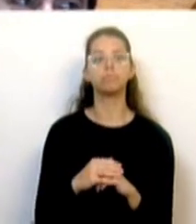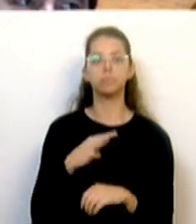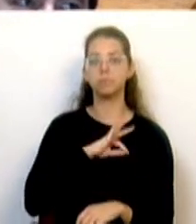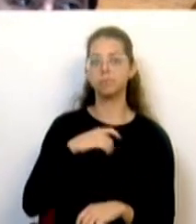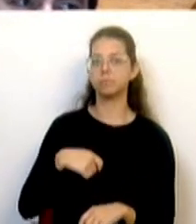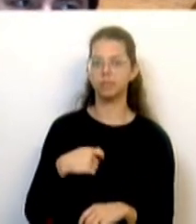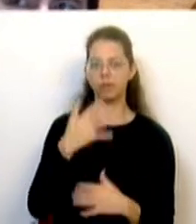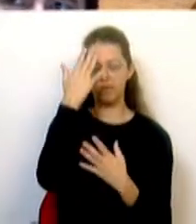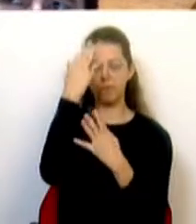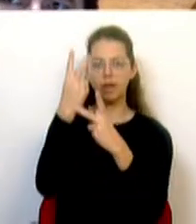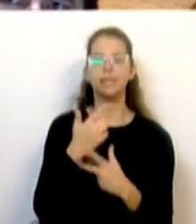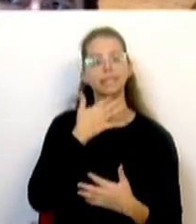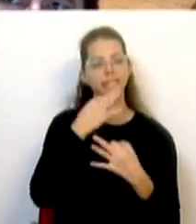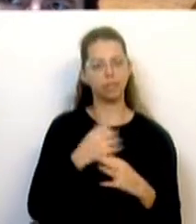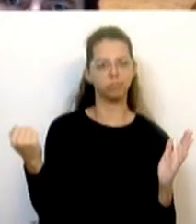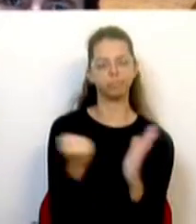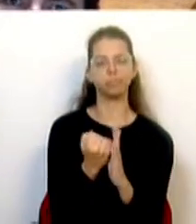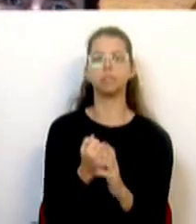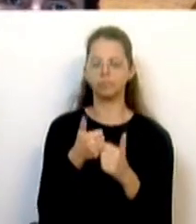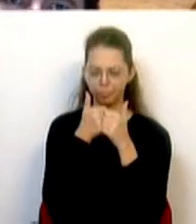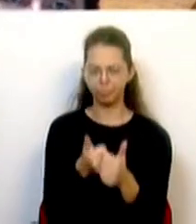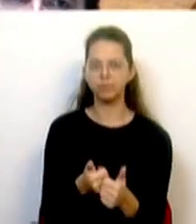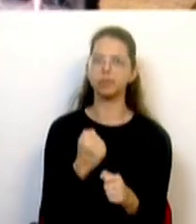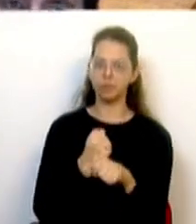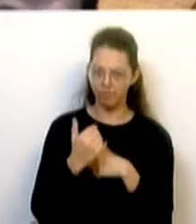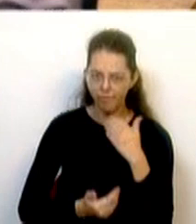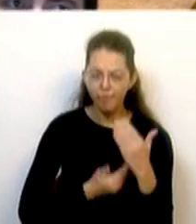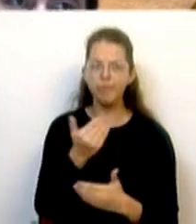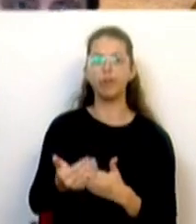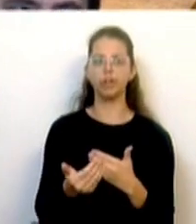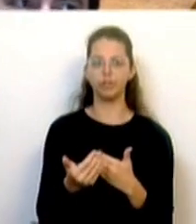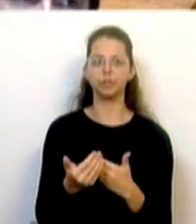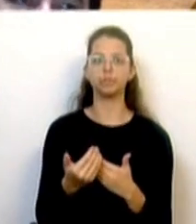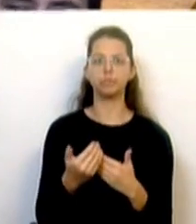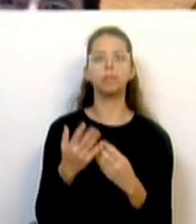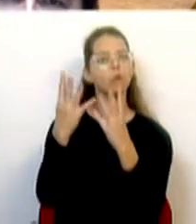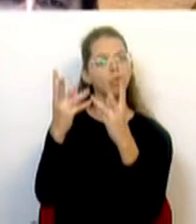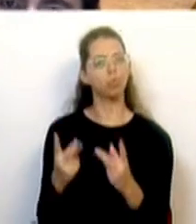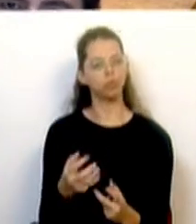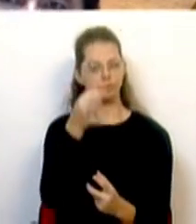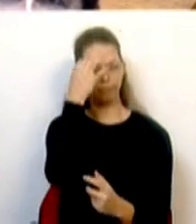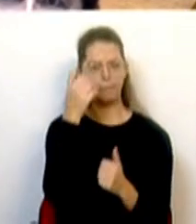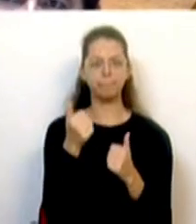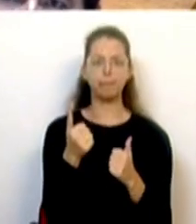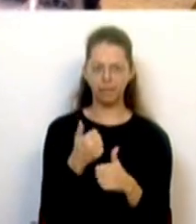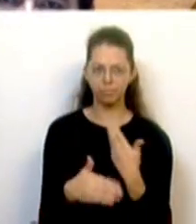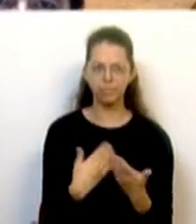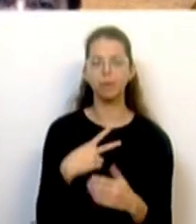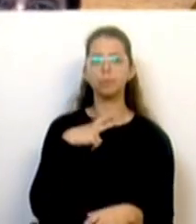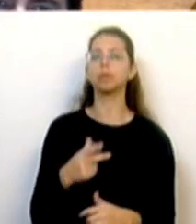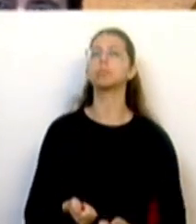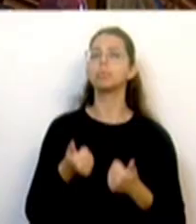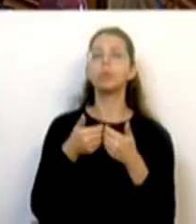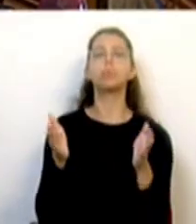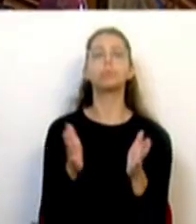seriedade de quem cumpre, de quem faz, de quem mantém as contas certas, de quem quer um Portugal melhor para todos.